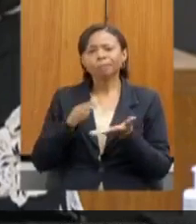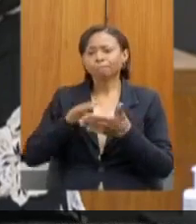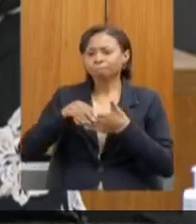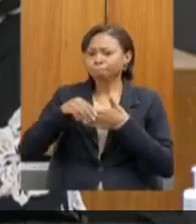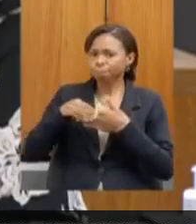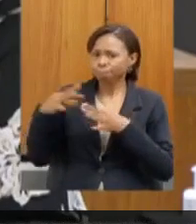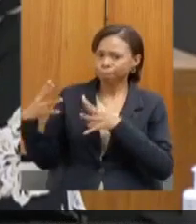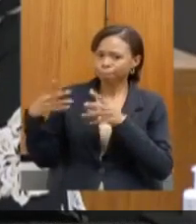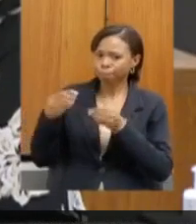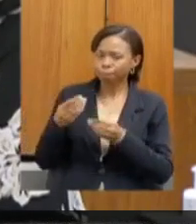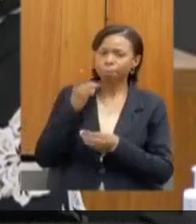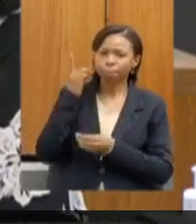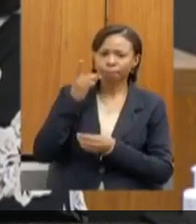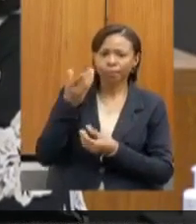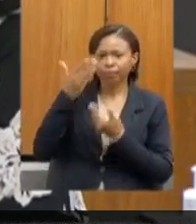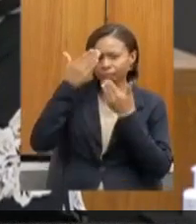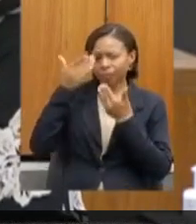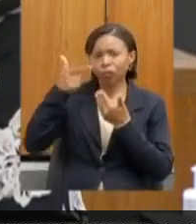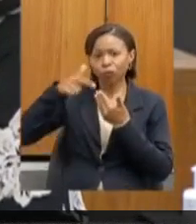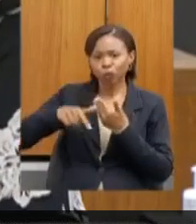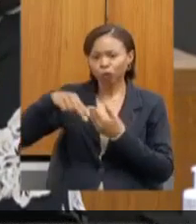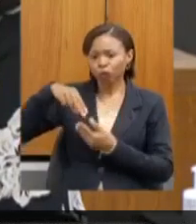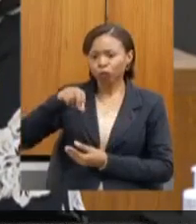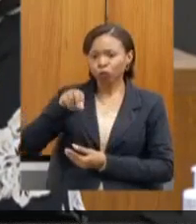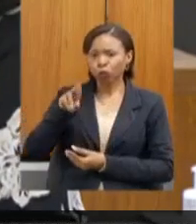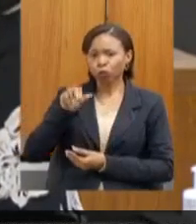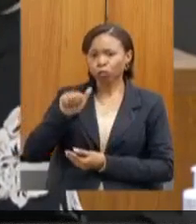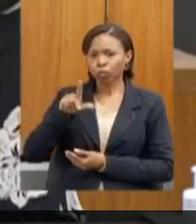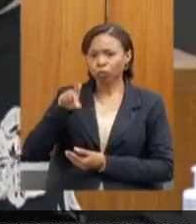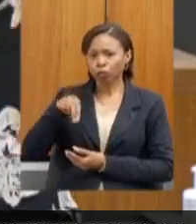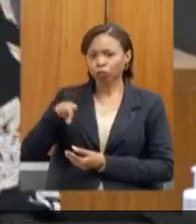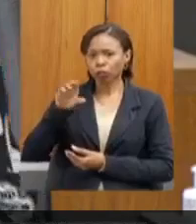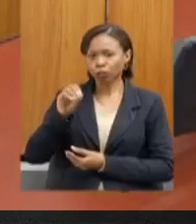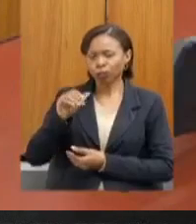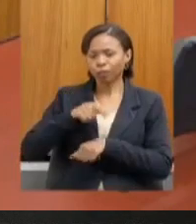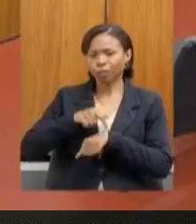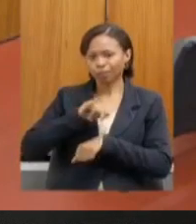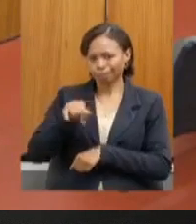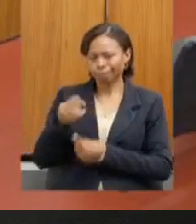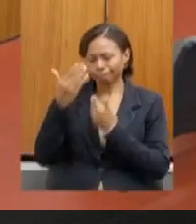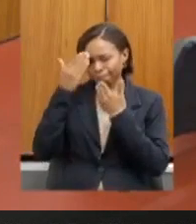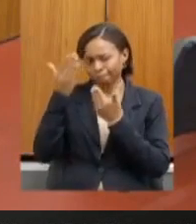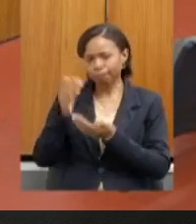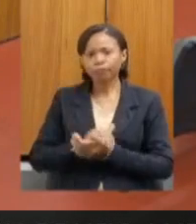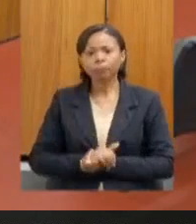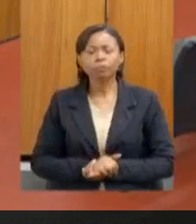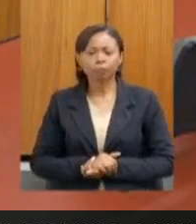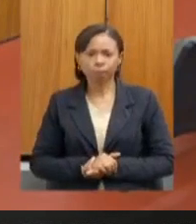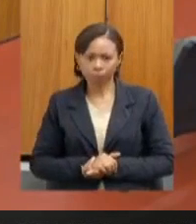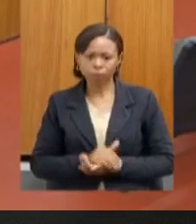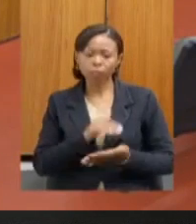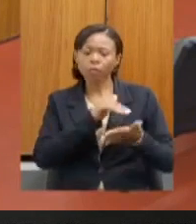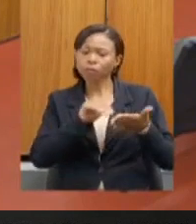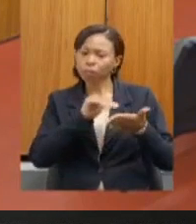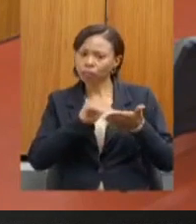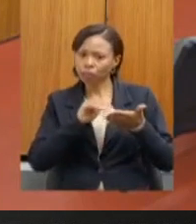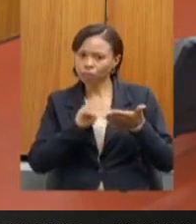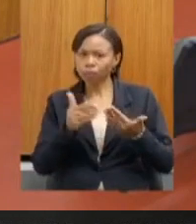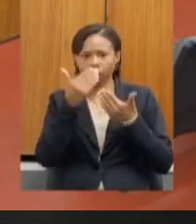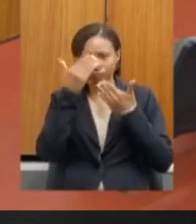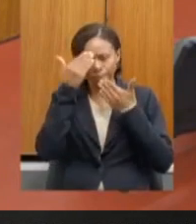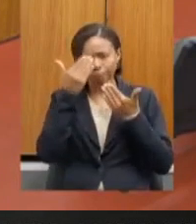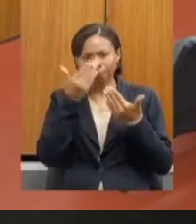deputados e agradecer mais uma vez, deputado Noraldino, essa oportunidade. Muito obrigado, secretária